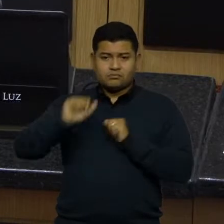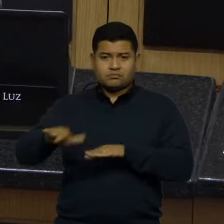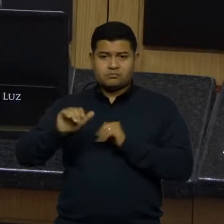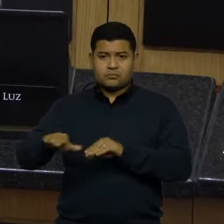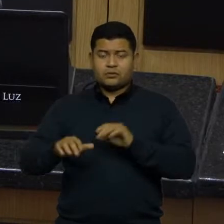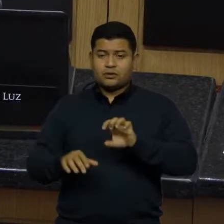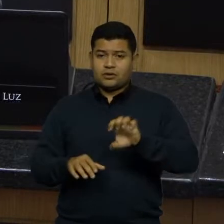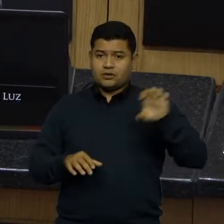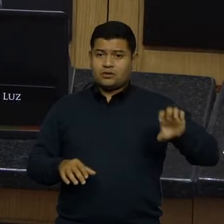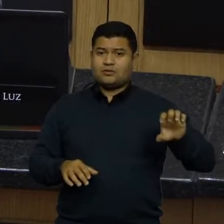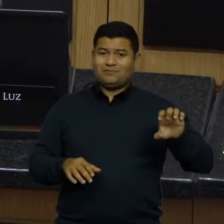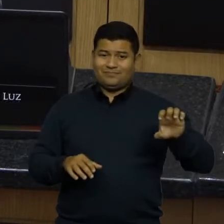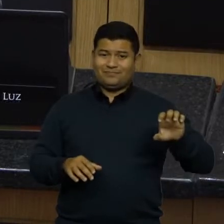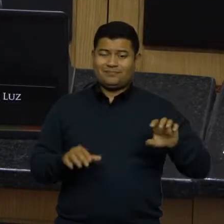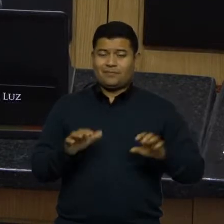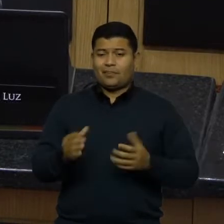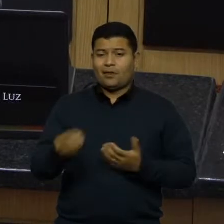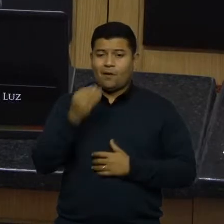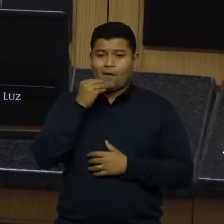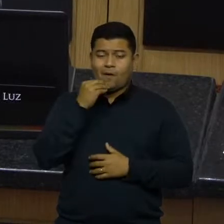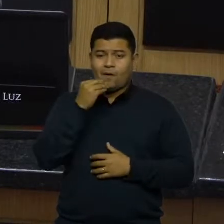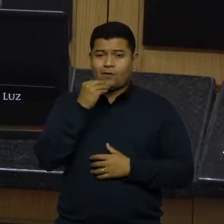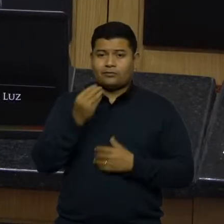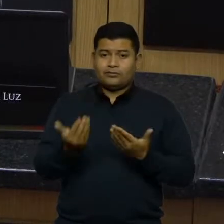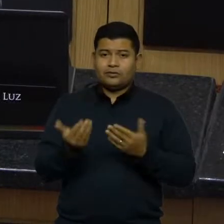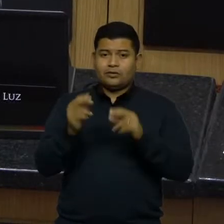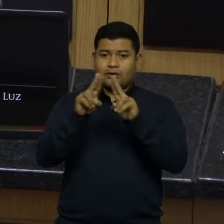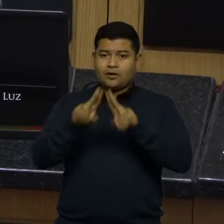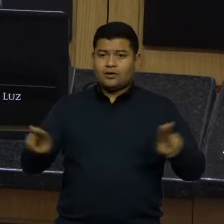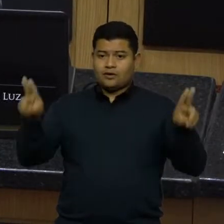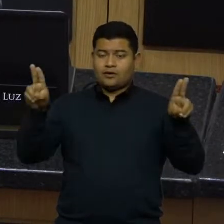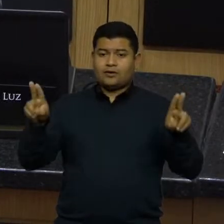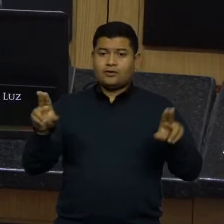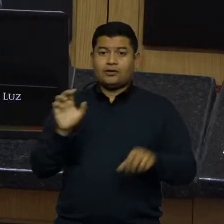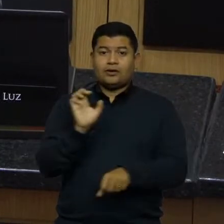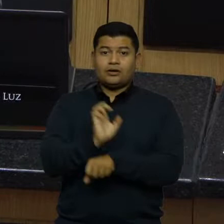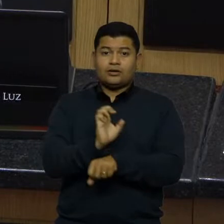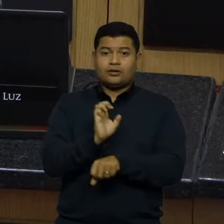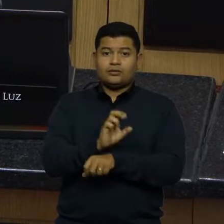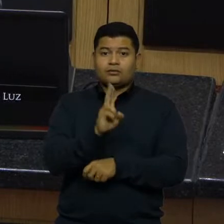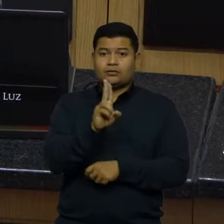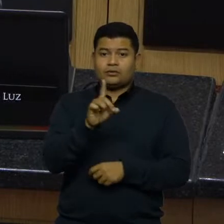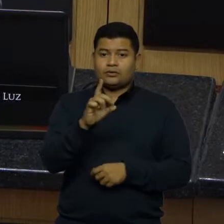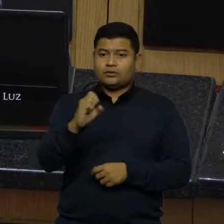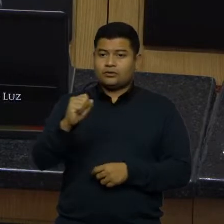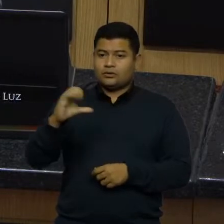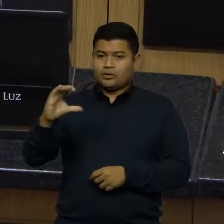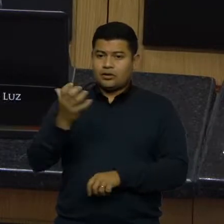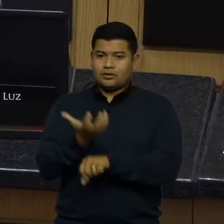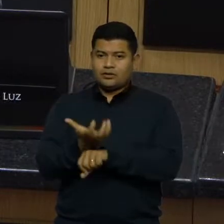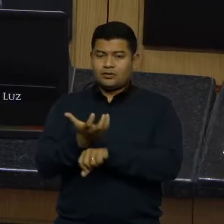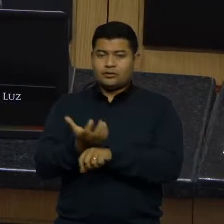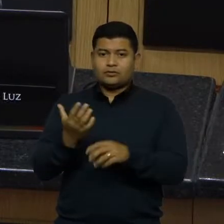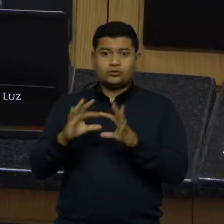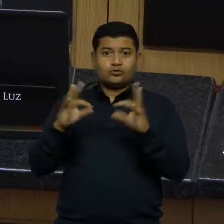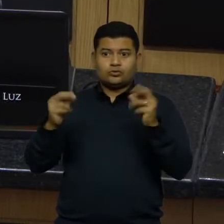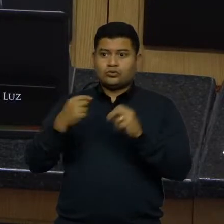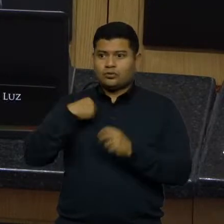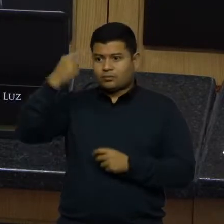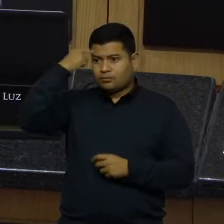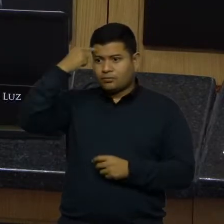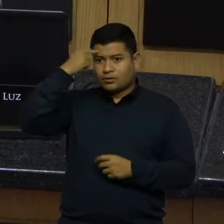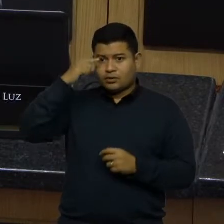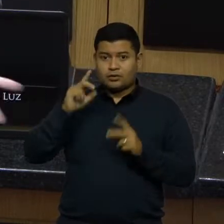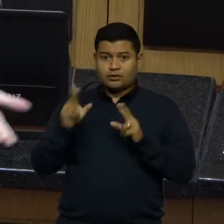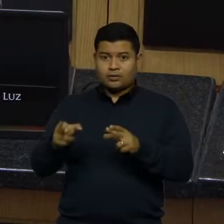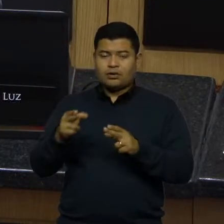a Universidade Federal e também a Universidade Estadual de Santa Catarina, estão tomadas por esse pensamento ideológico, não de forma democrática,